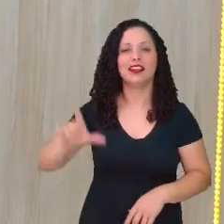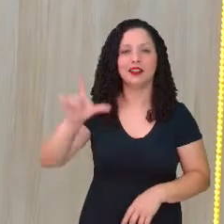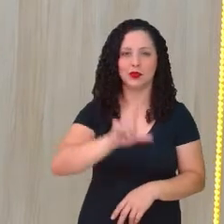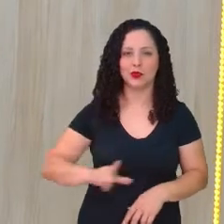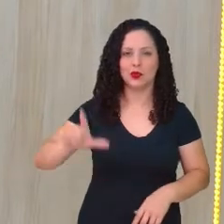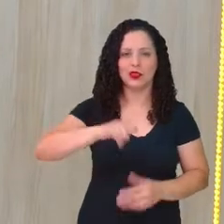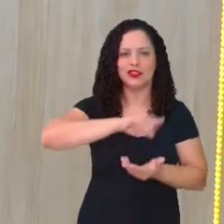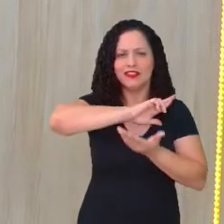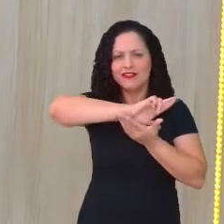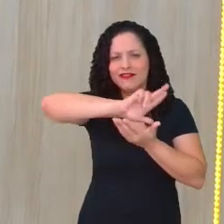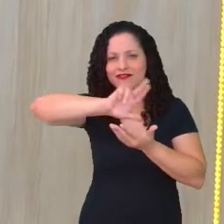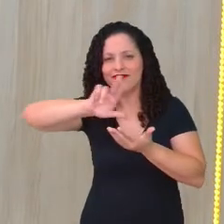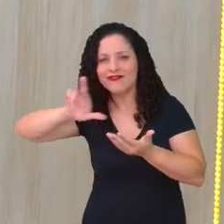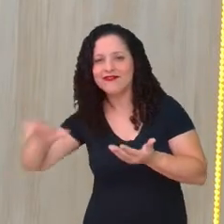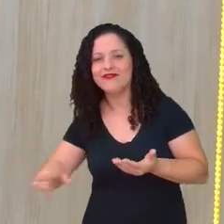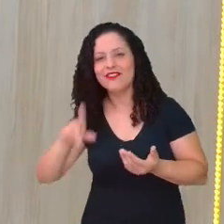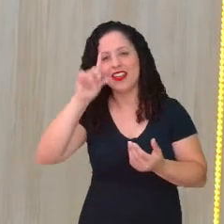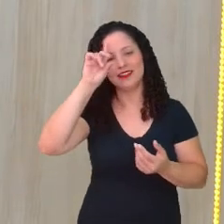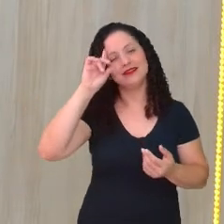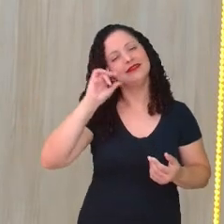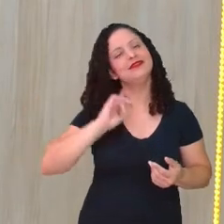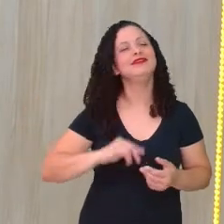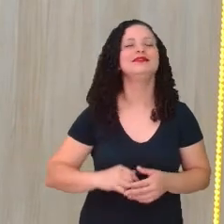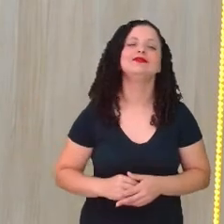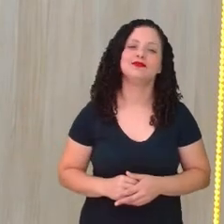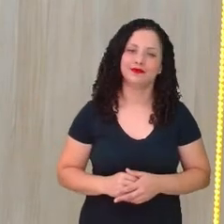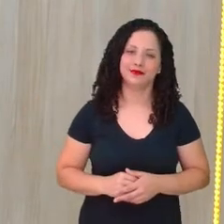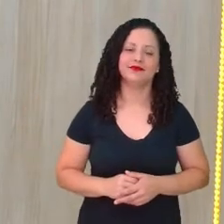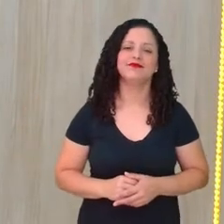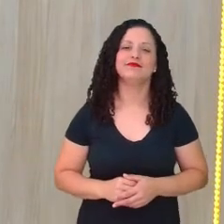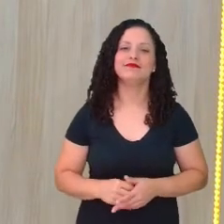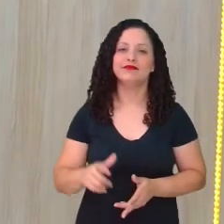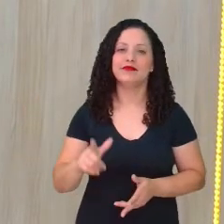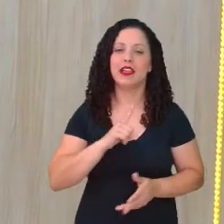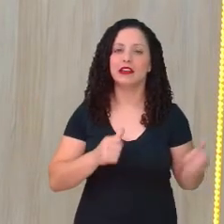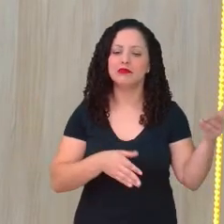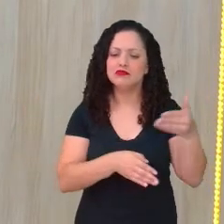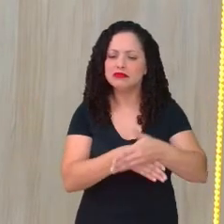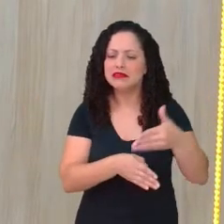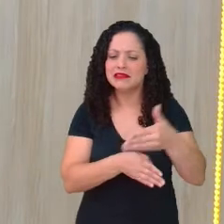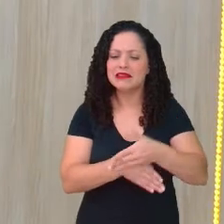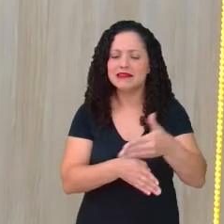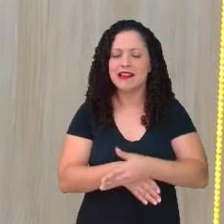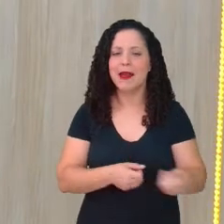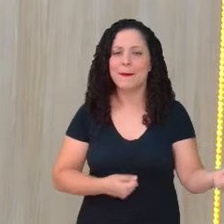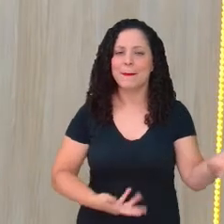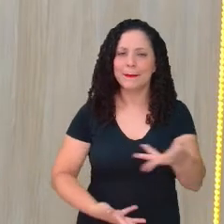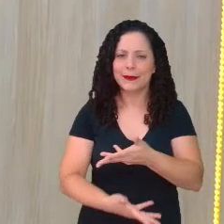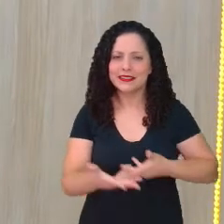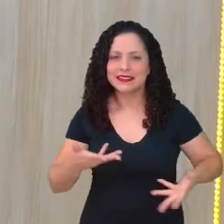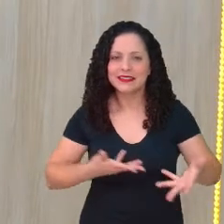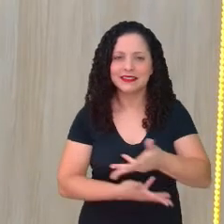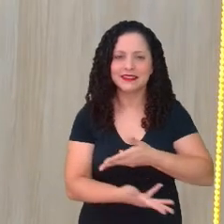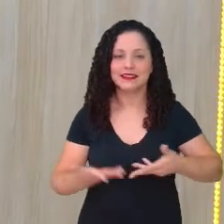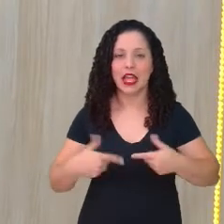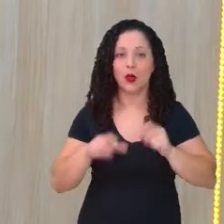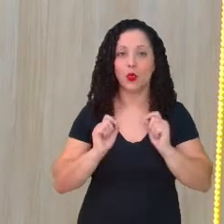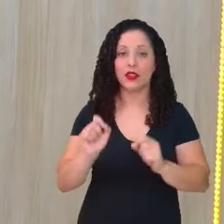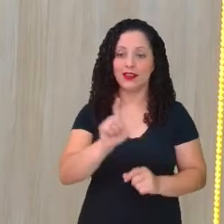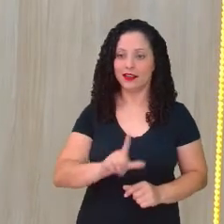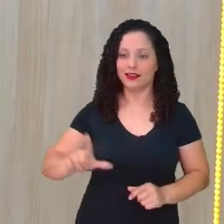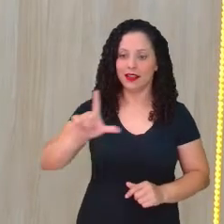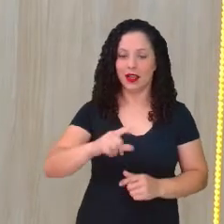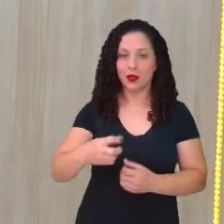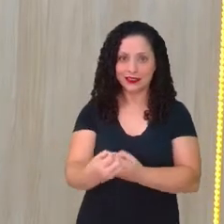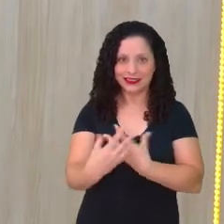de todas as formas, não é? Se inteirar, não é? De tudo aquilo que a literatura nos oferece.